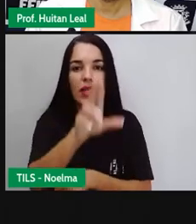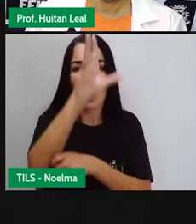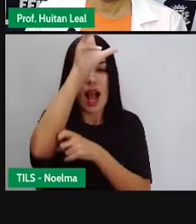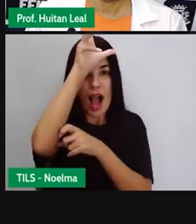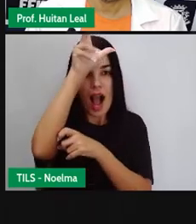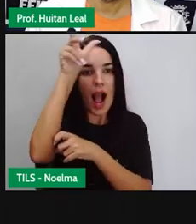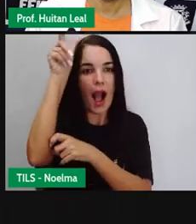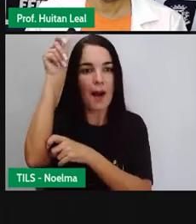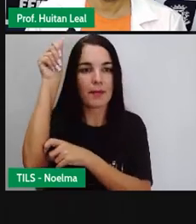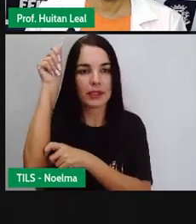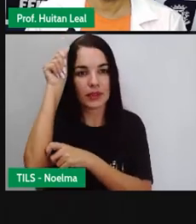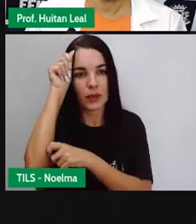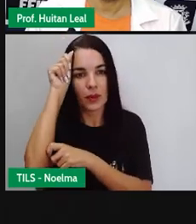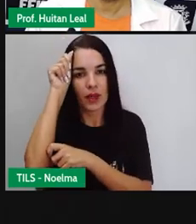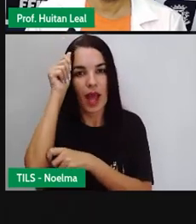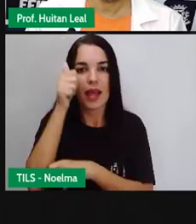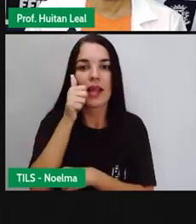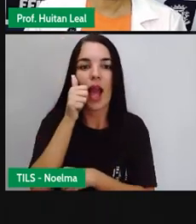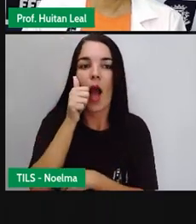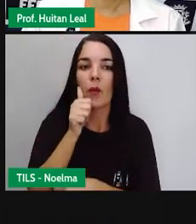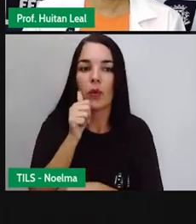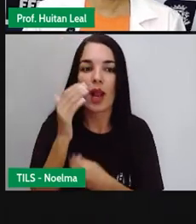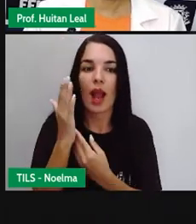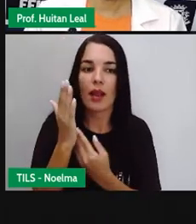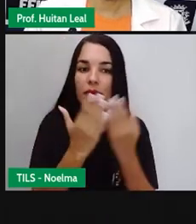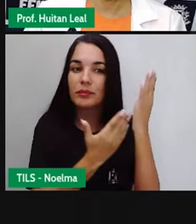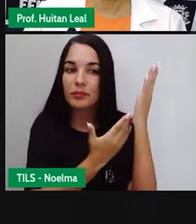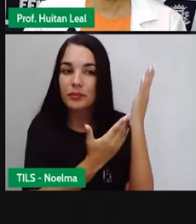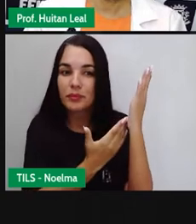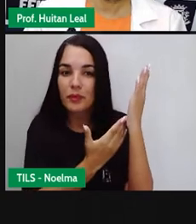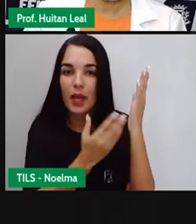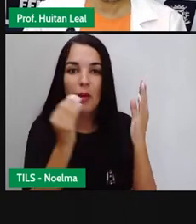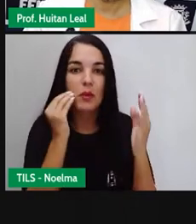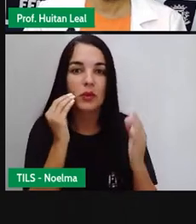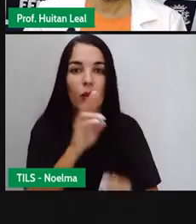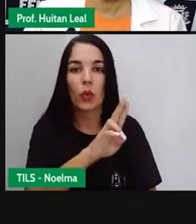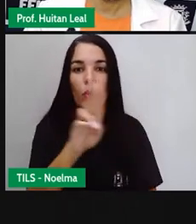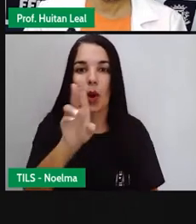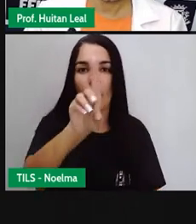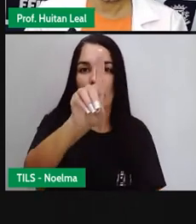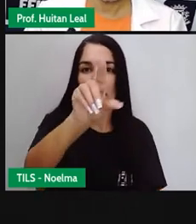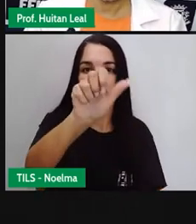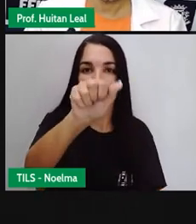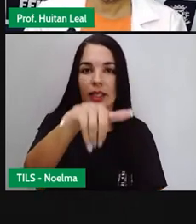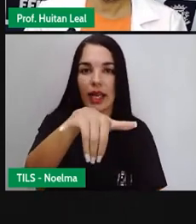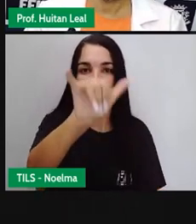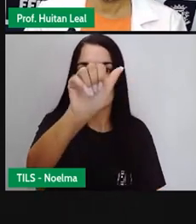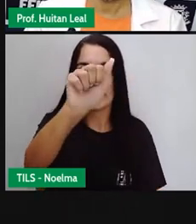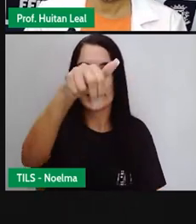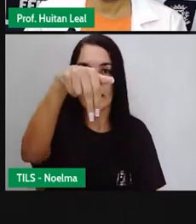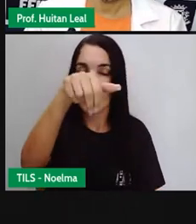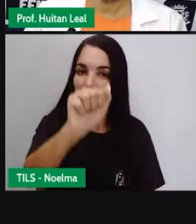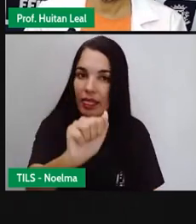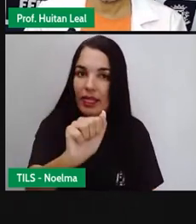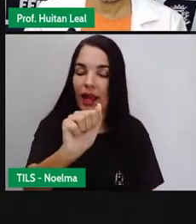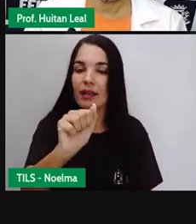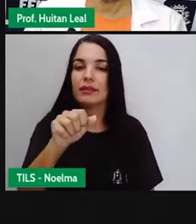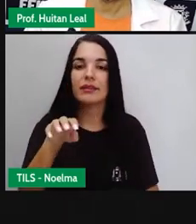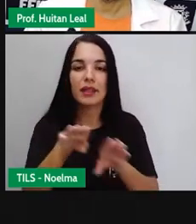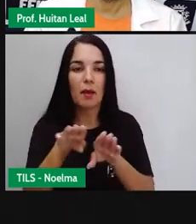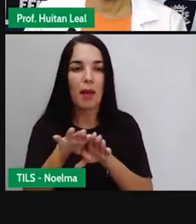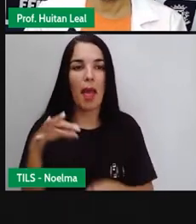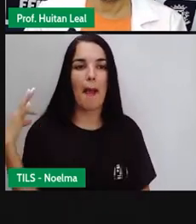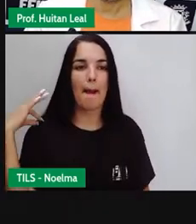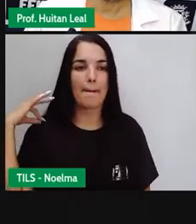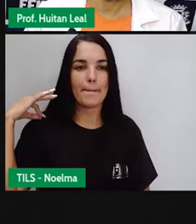especializada em moda. Então, os indígenas estão evoluindo também, no que diz respeito à